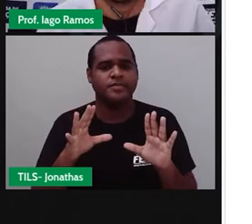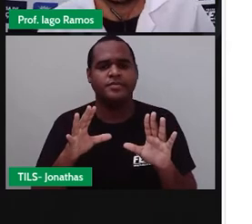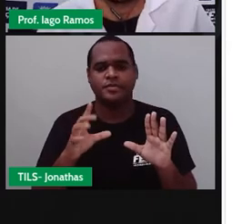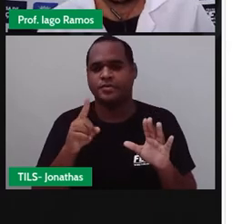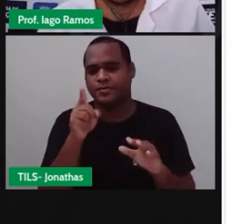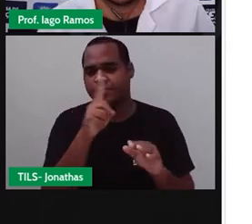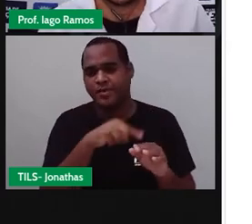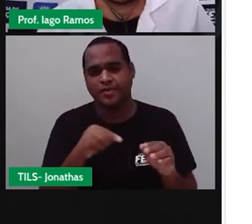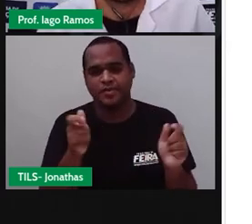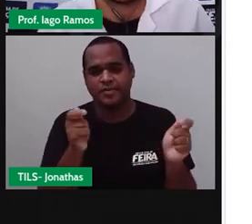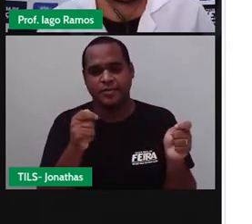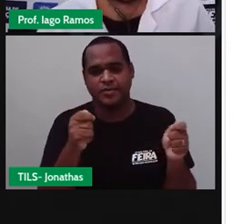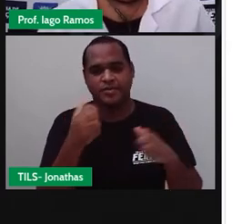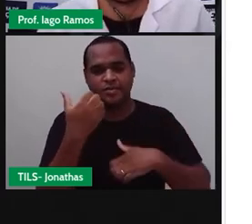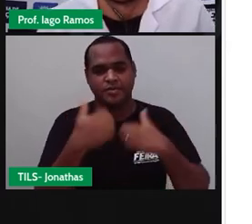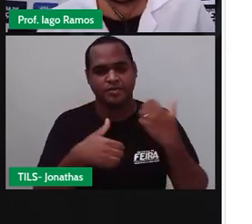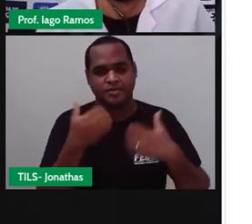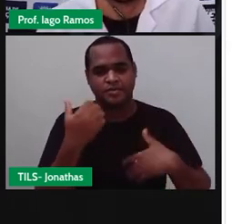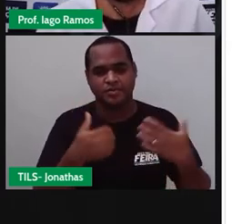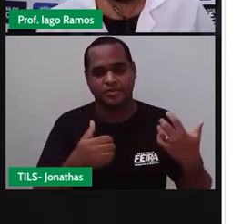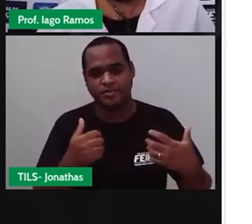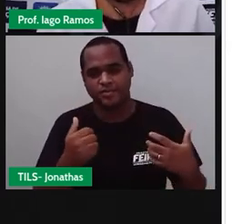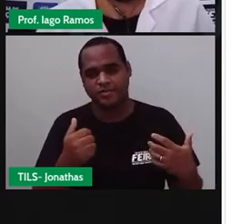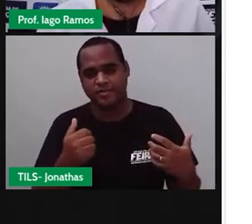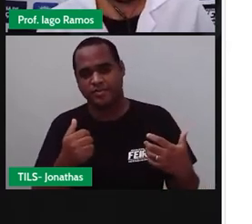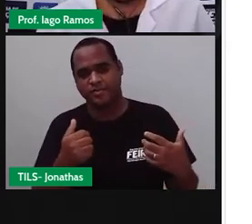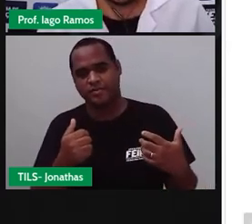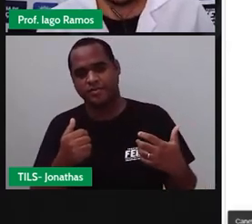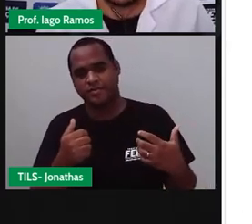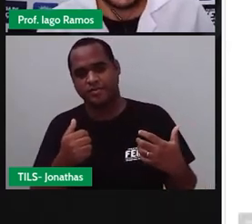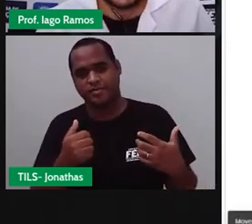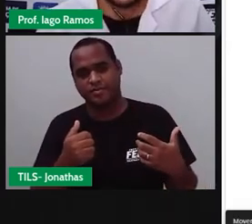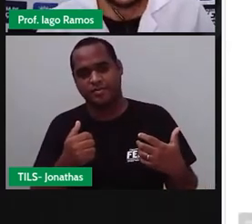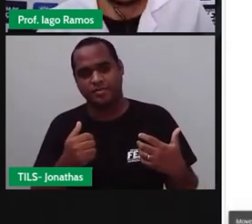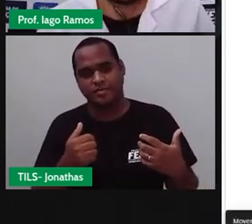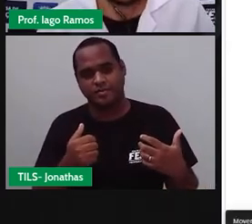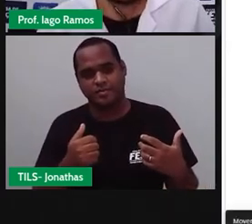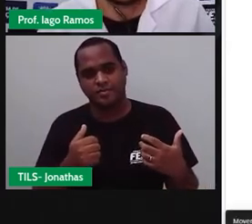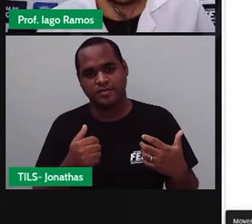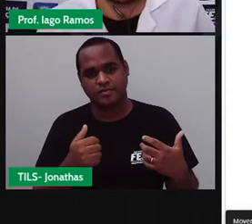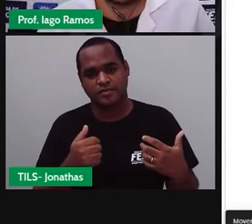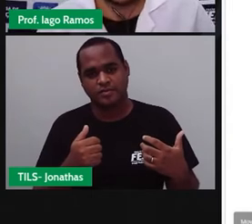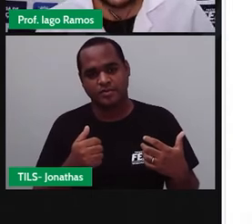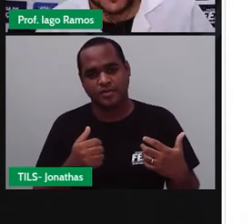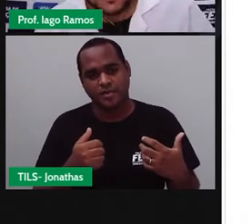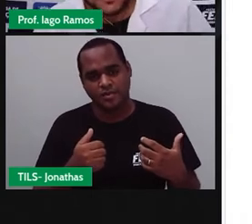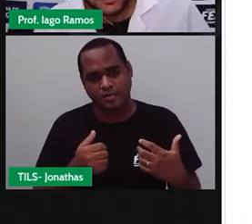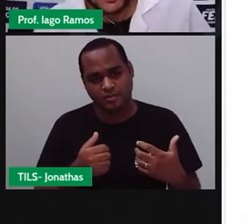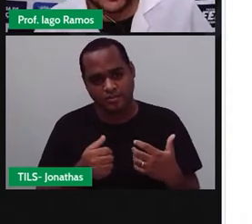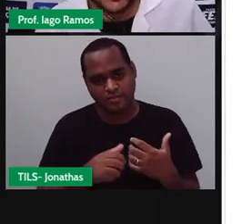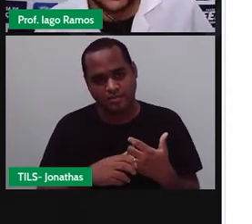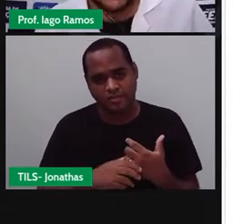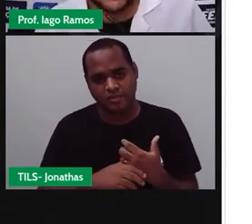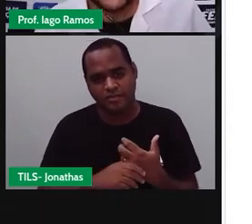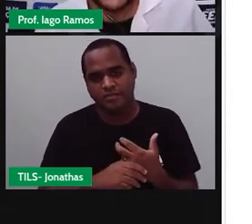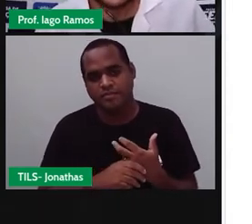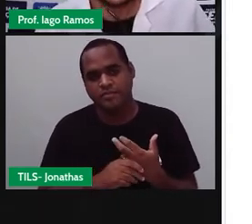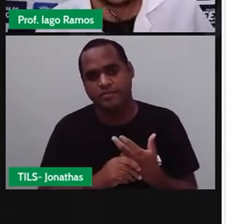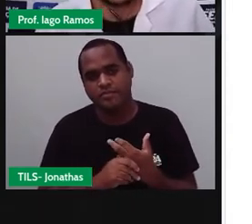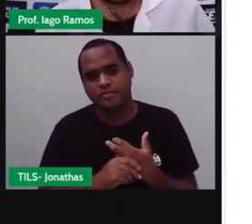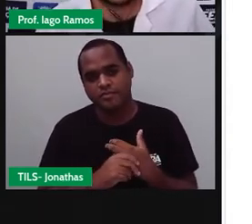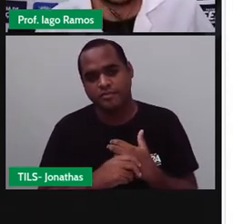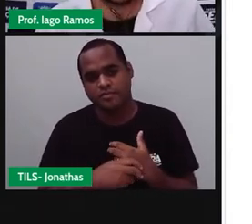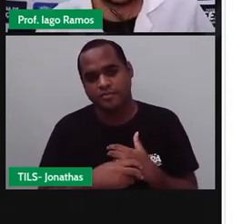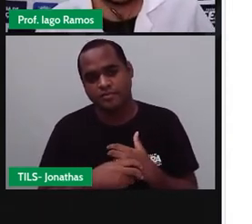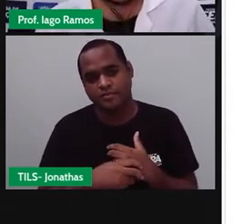Estamos aqui no menos 3. Quando a gente soma um número negativo, ó, porque o a